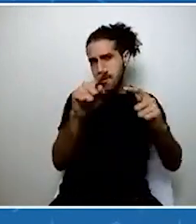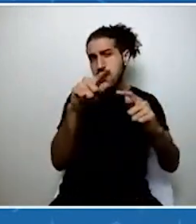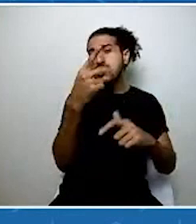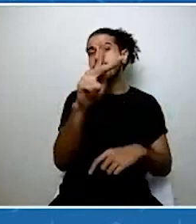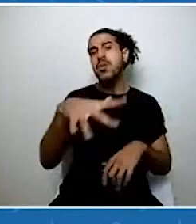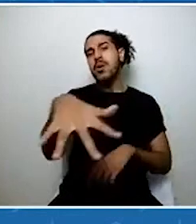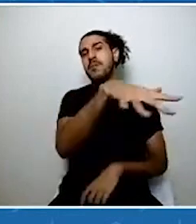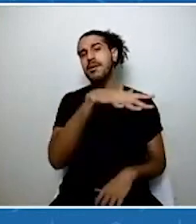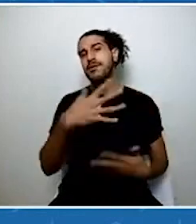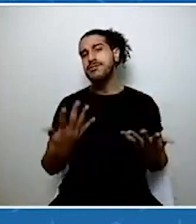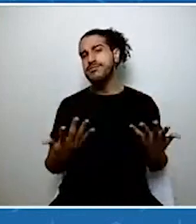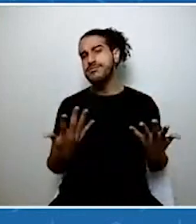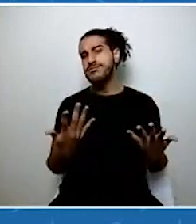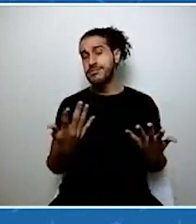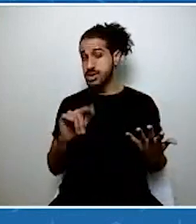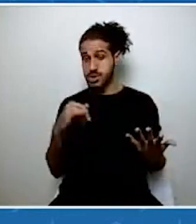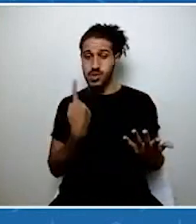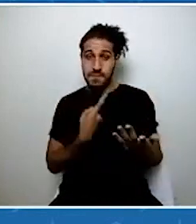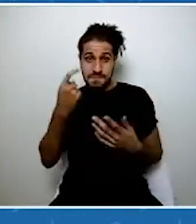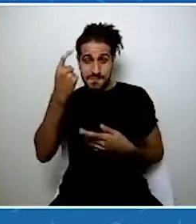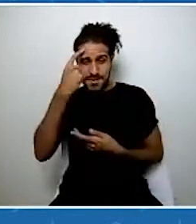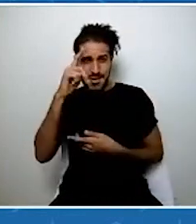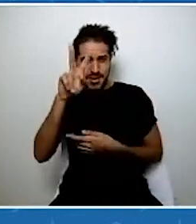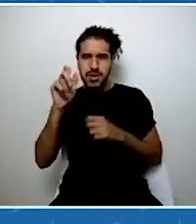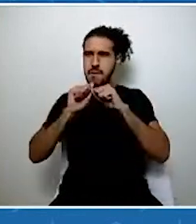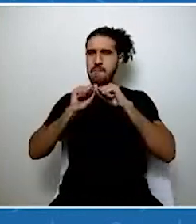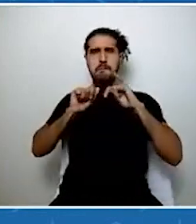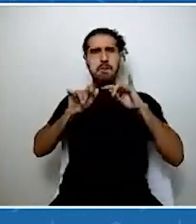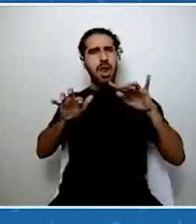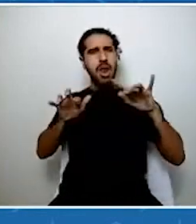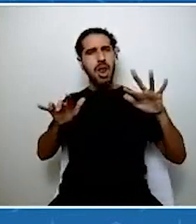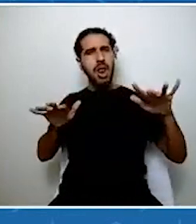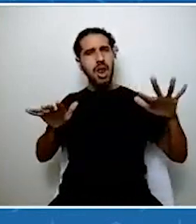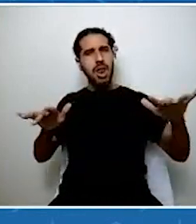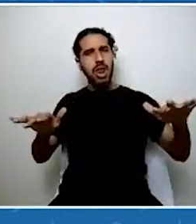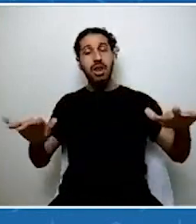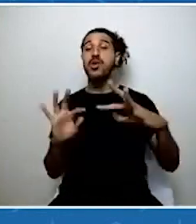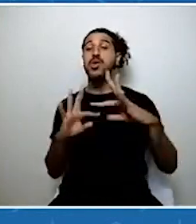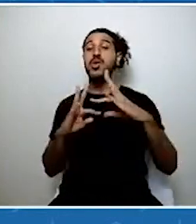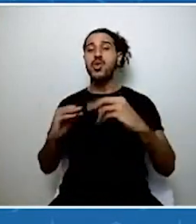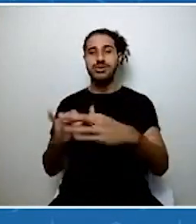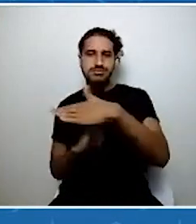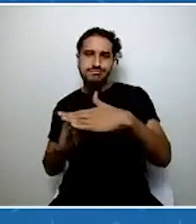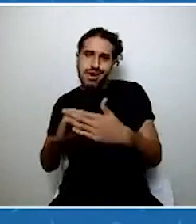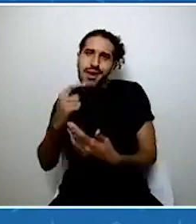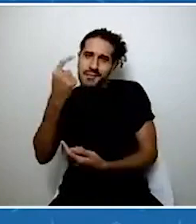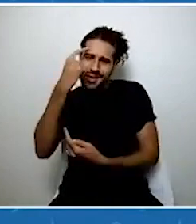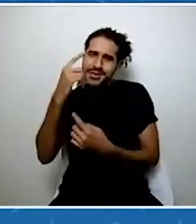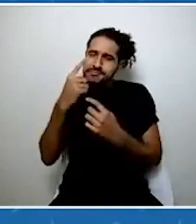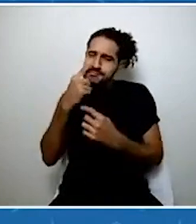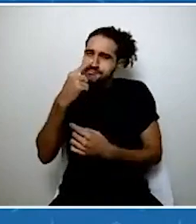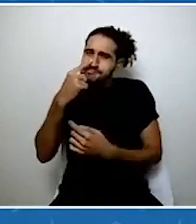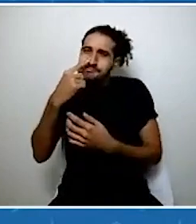Quando a gente pensa nisso e podendo expandir para toda a instituição, eu acho que isso inspira e faz a gente continuar na luta. Tchau. Obrigado.